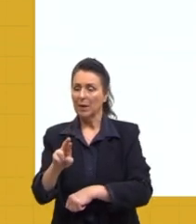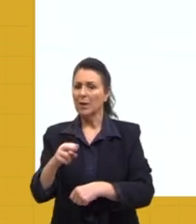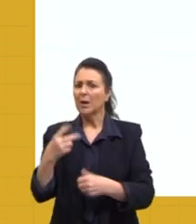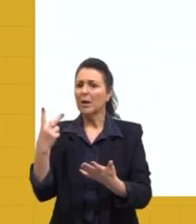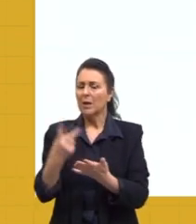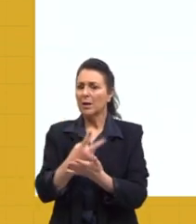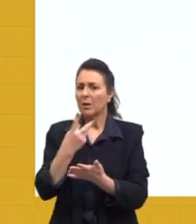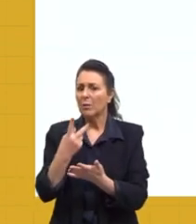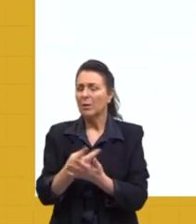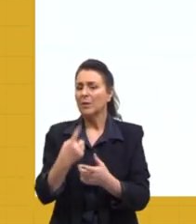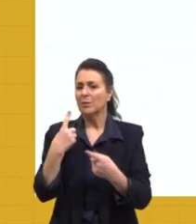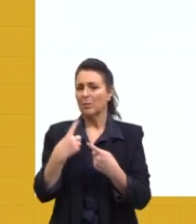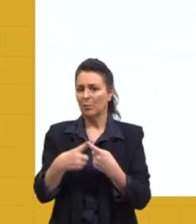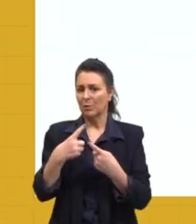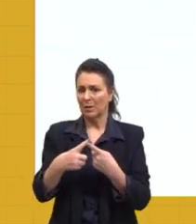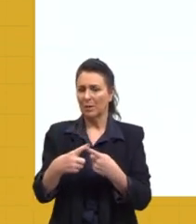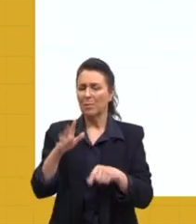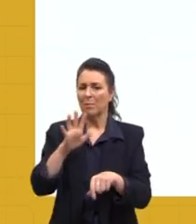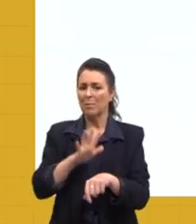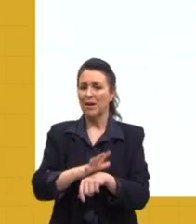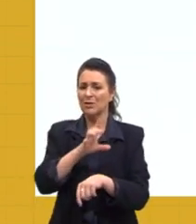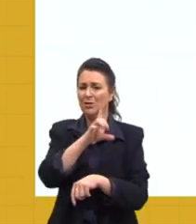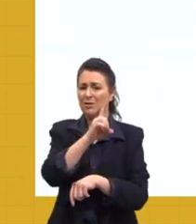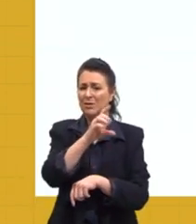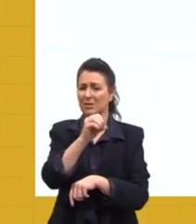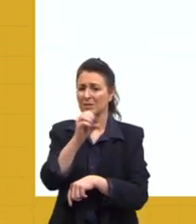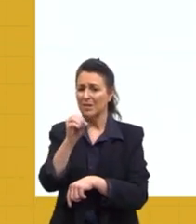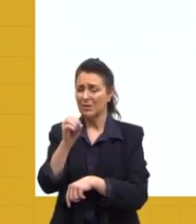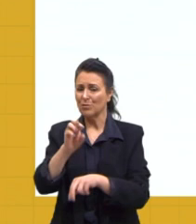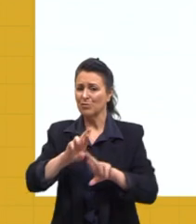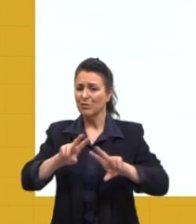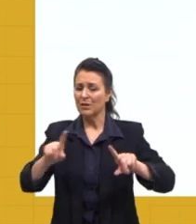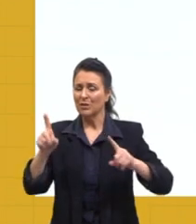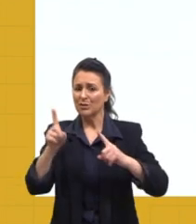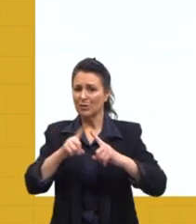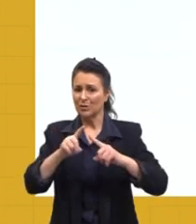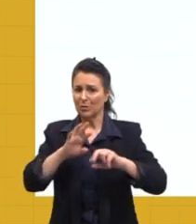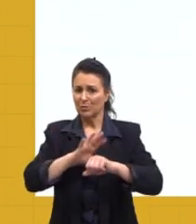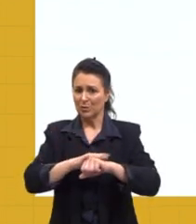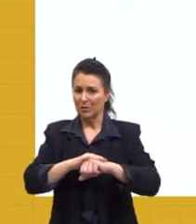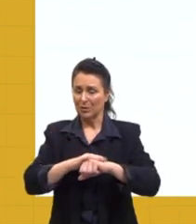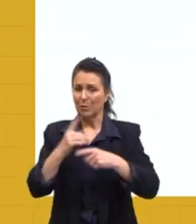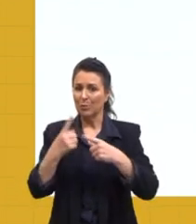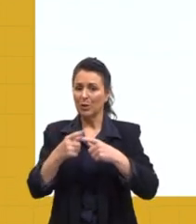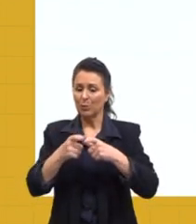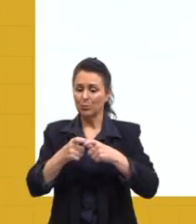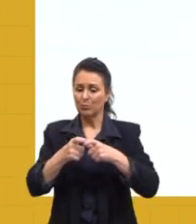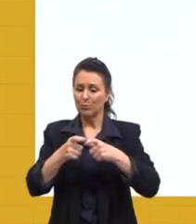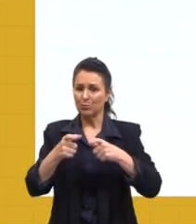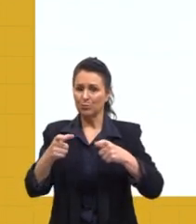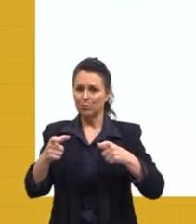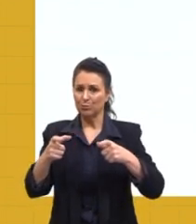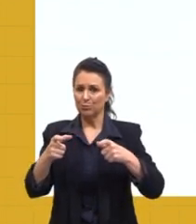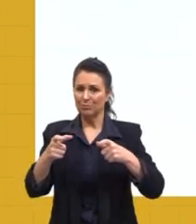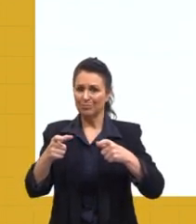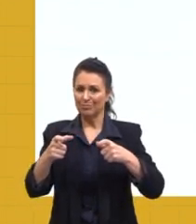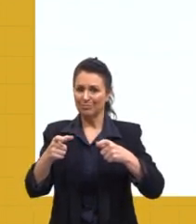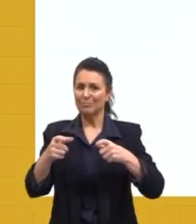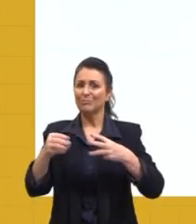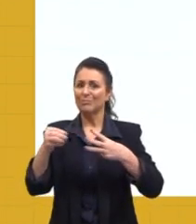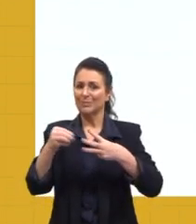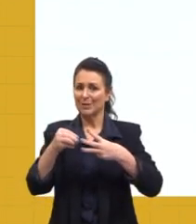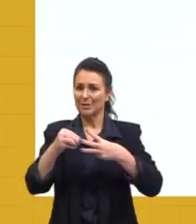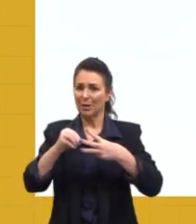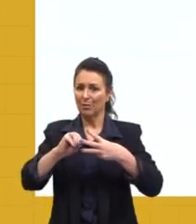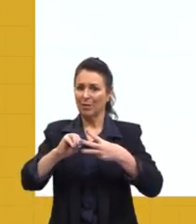mais de 100 diferentes tipos de doenças que tem como um crescimento desordenado de células.